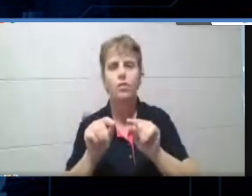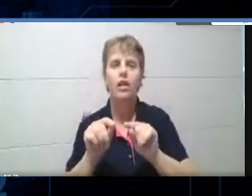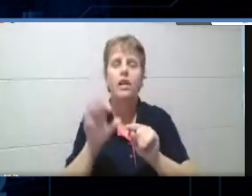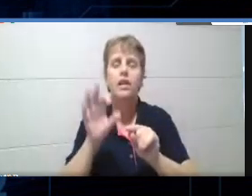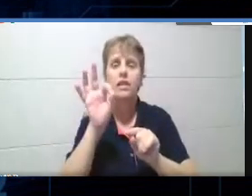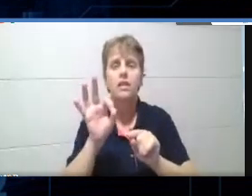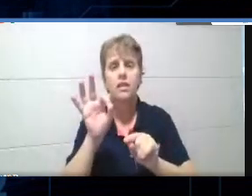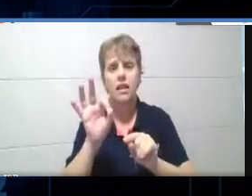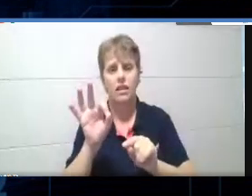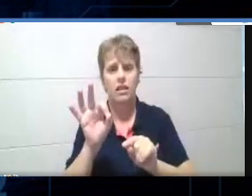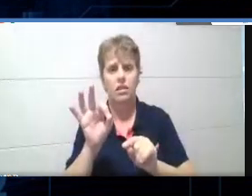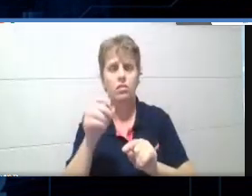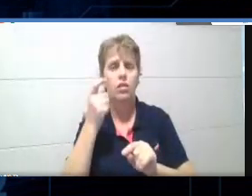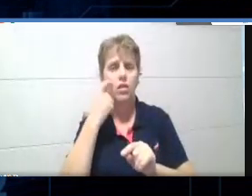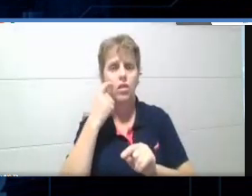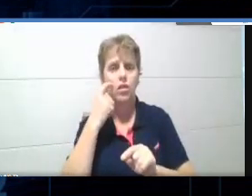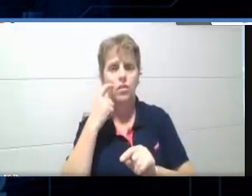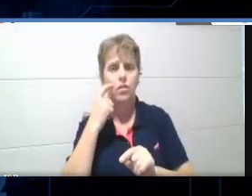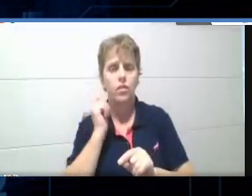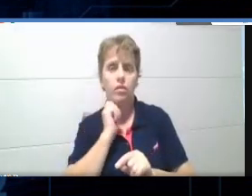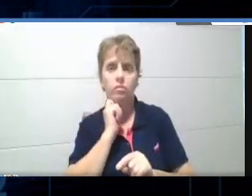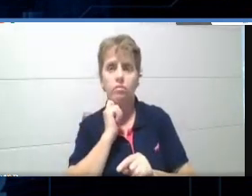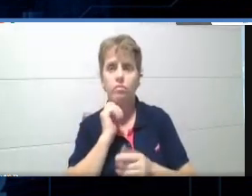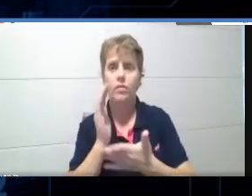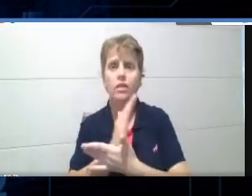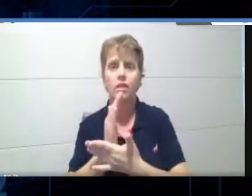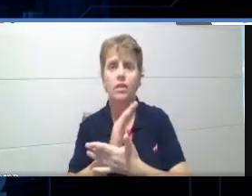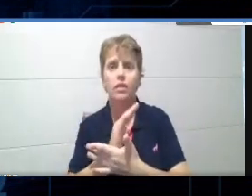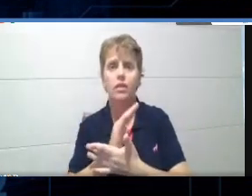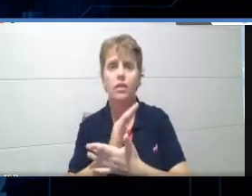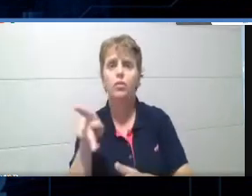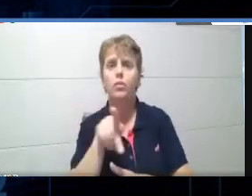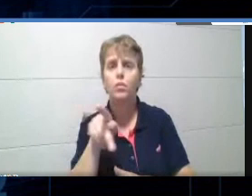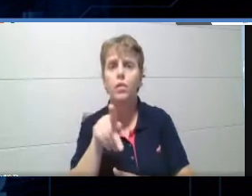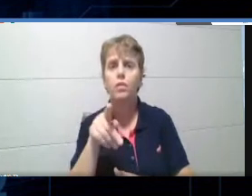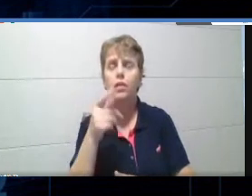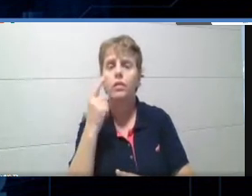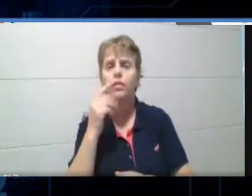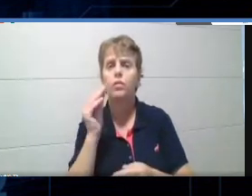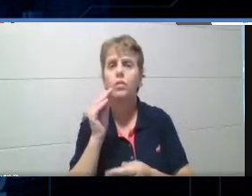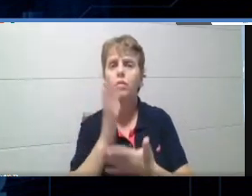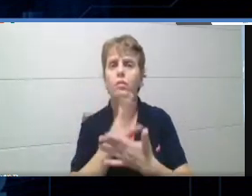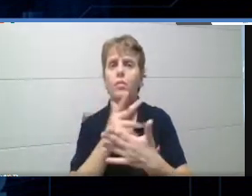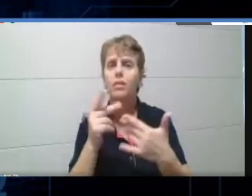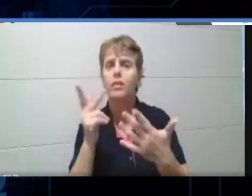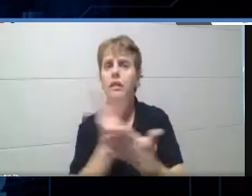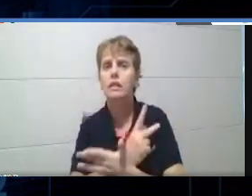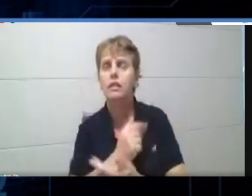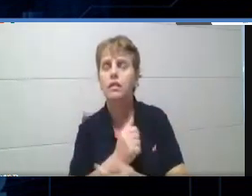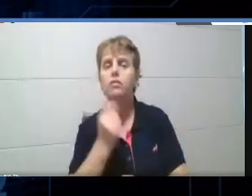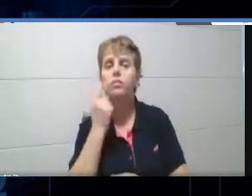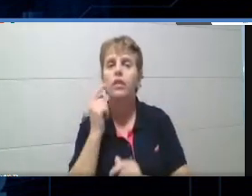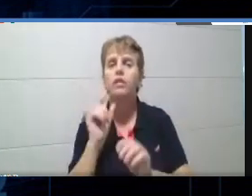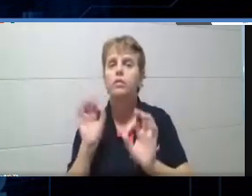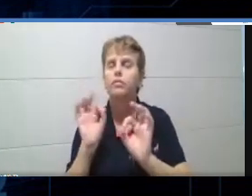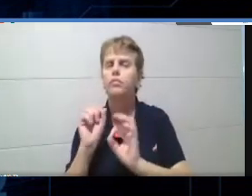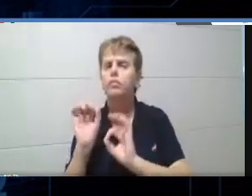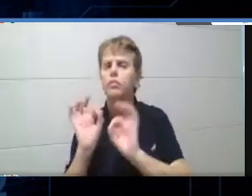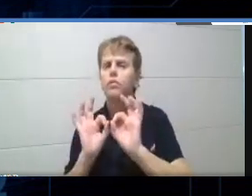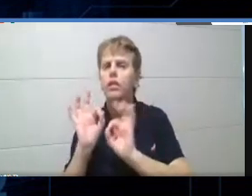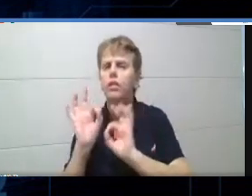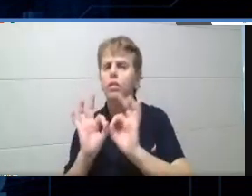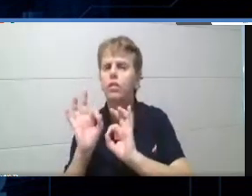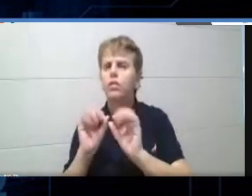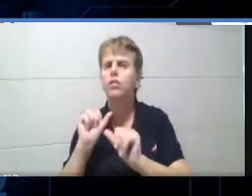não era a opção correta. O professor acabou cometendo um pequeno erro, né? Sempre é bom dar uma conferidazinha, né? Então, você pode estar mudando as opções,